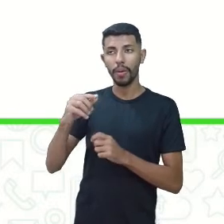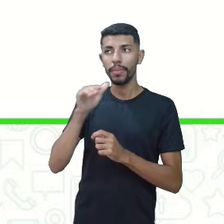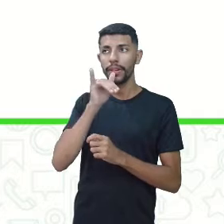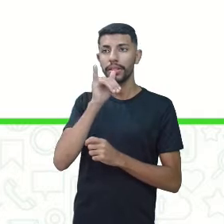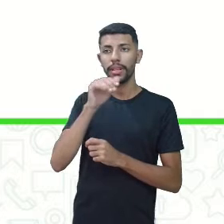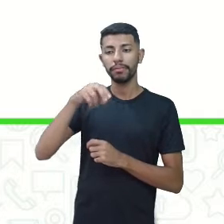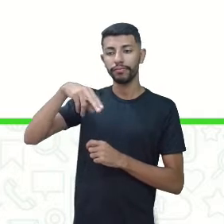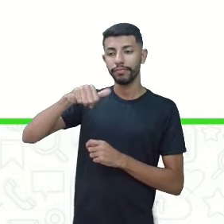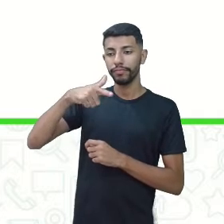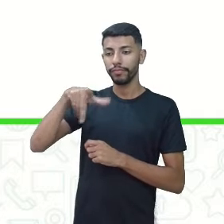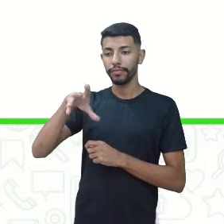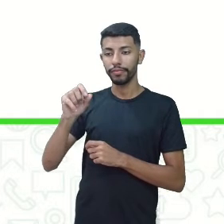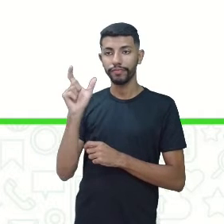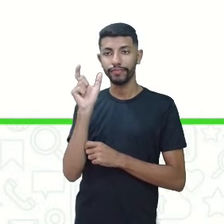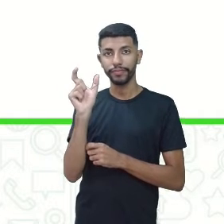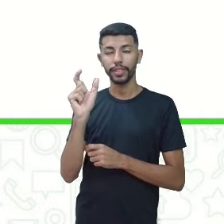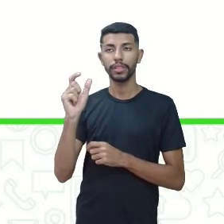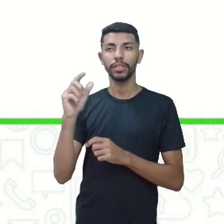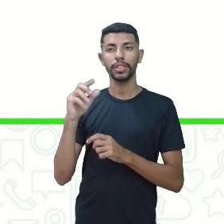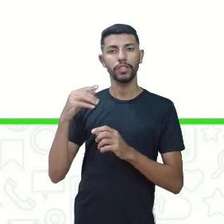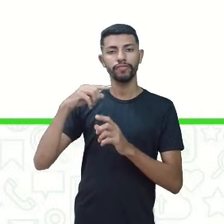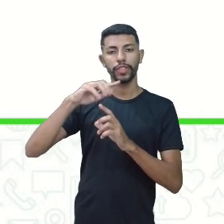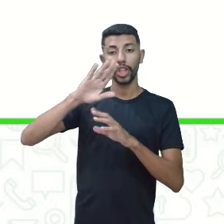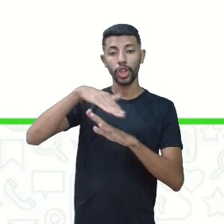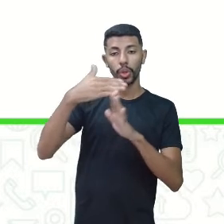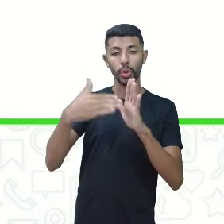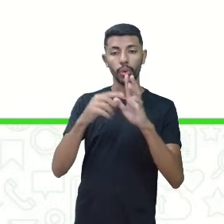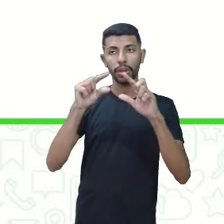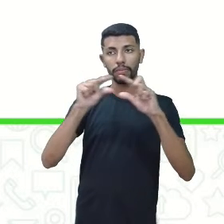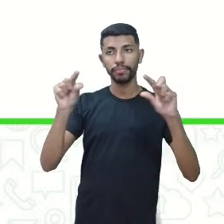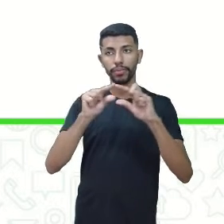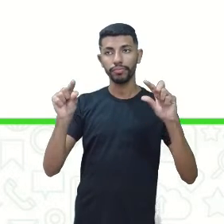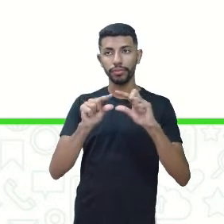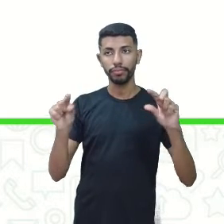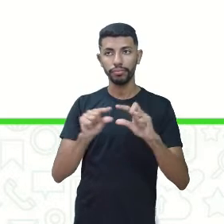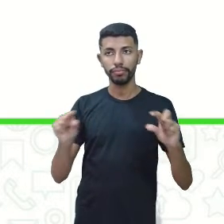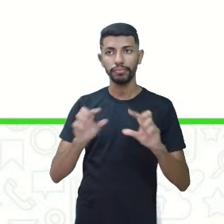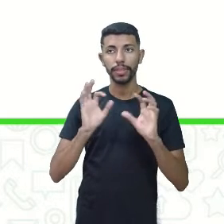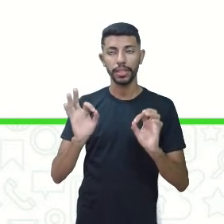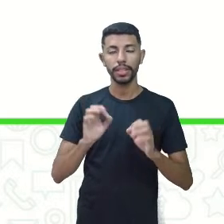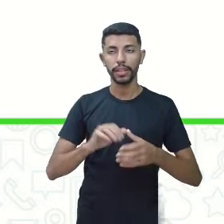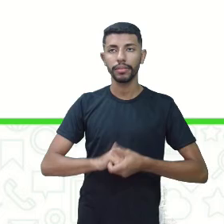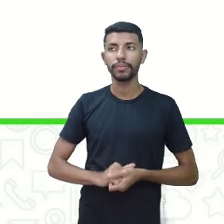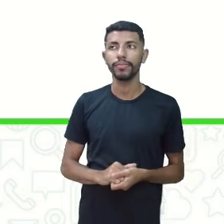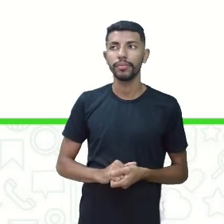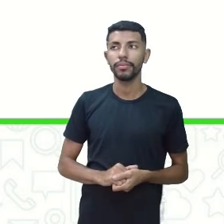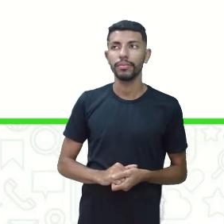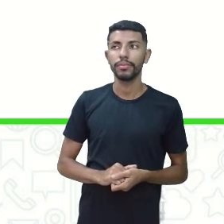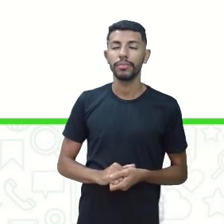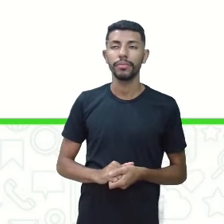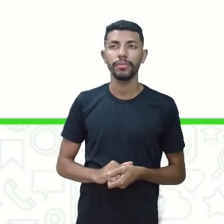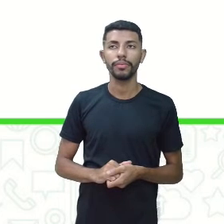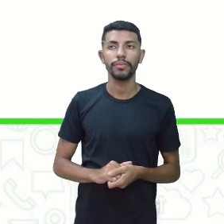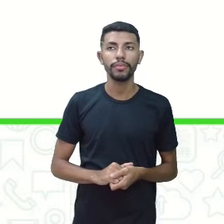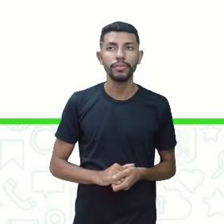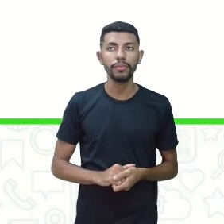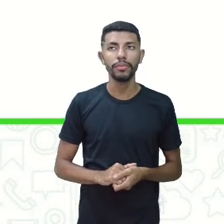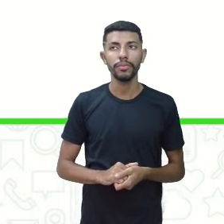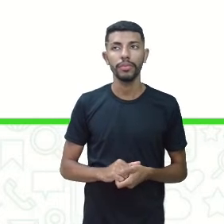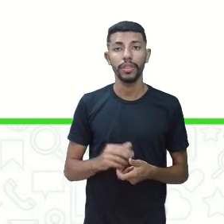Ali eu disse eu sou, aqui eu disse eu não sou ou eu não estou. Em sentido é o que vai...